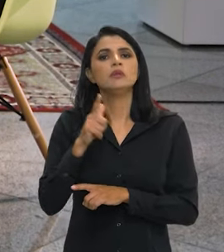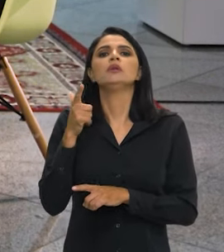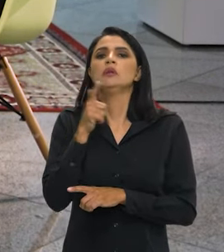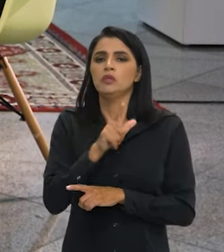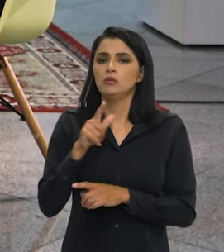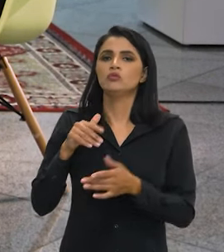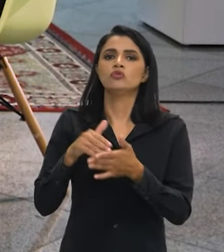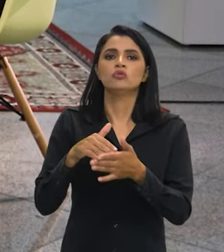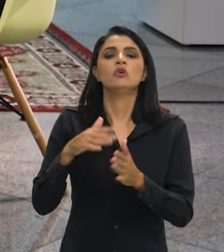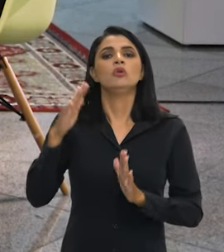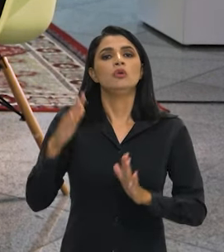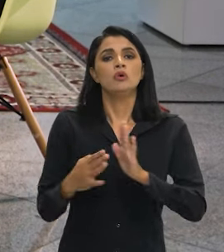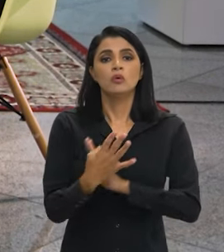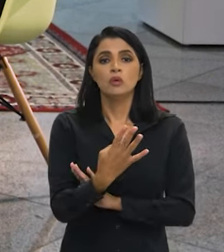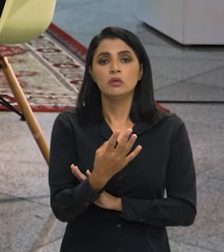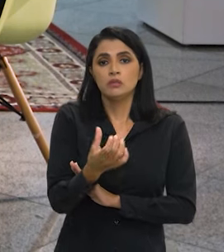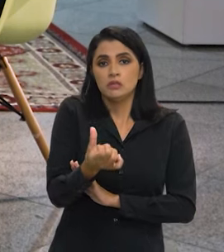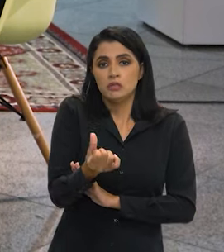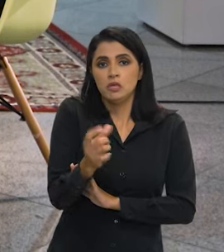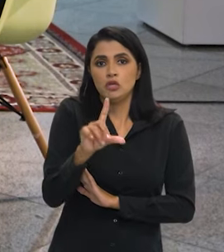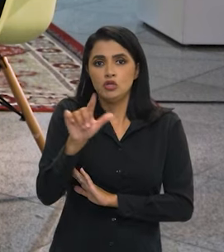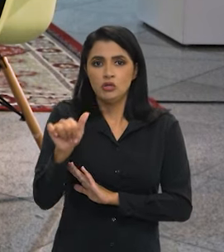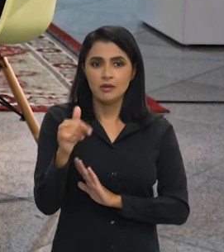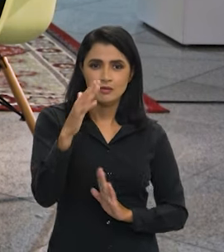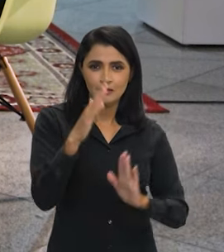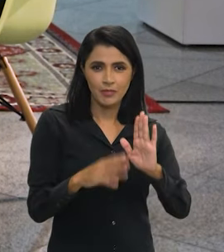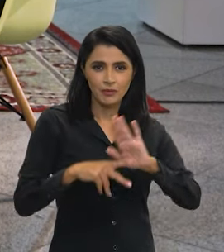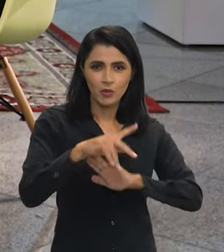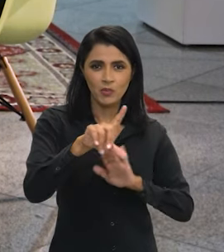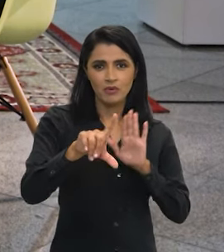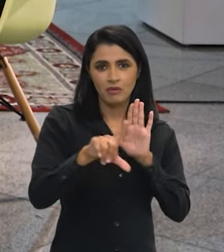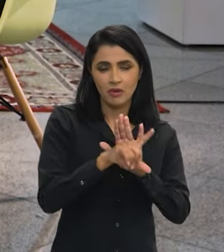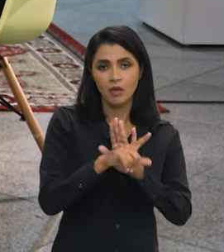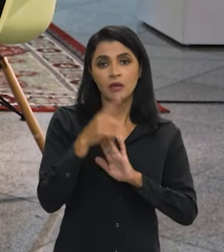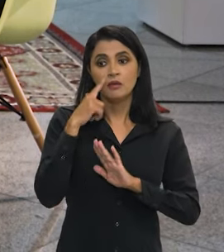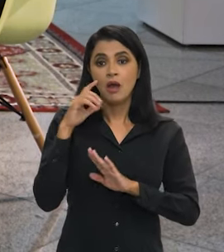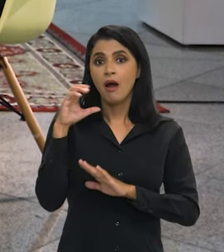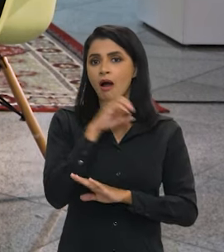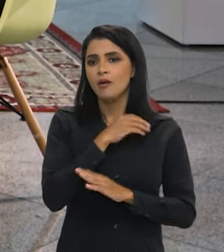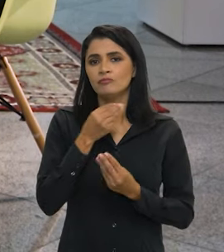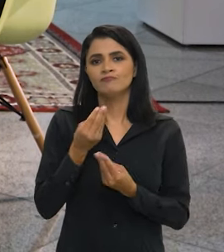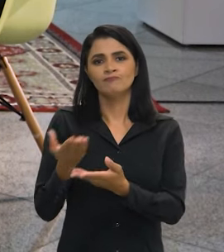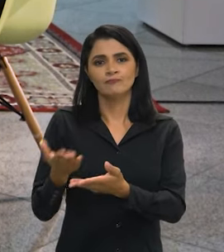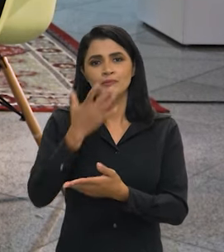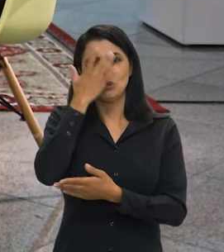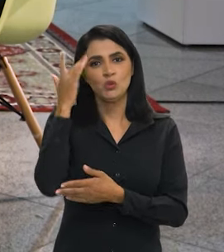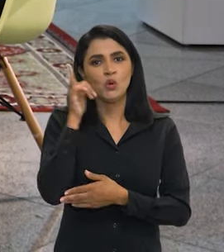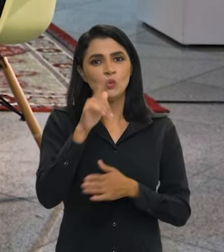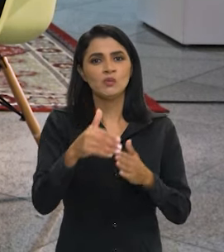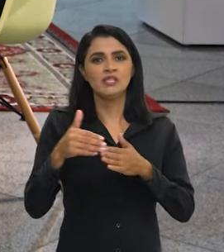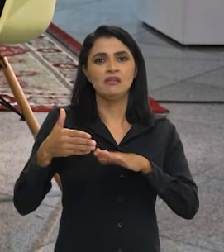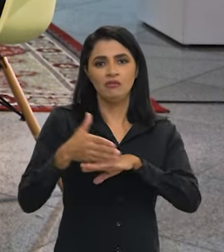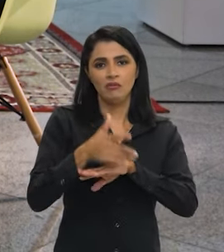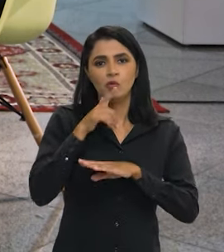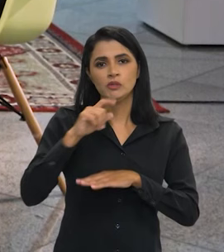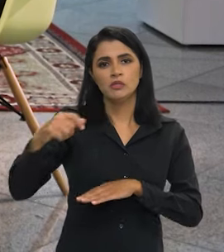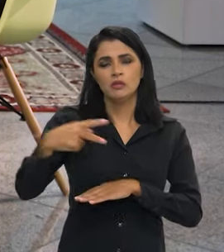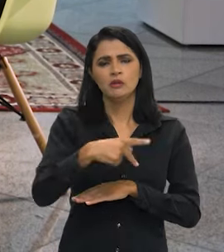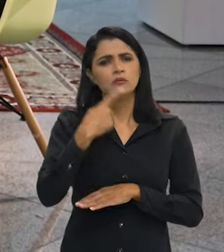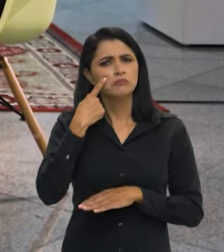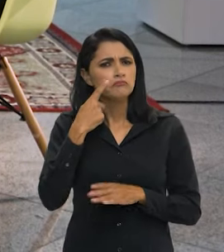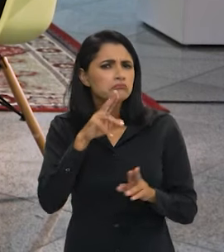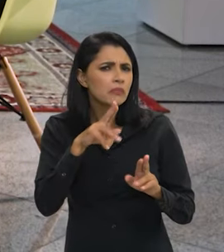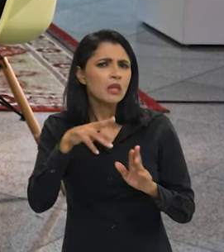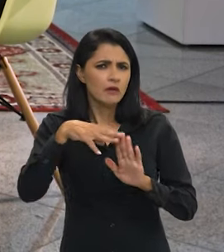a 46 dias, mais do que o prazo legal, é a satisfação de entregar o benefício mais rápido ao brasileiro. E podemos esperar que esse